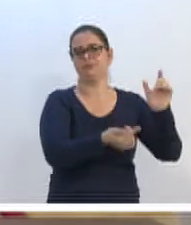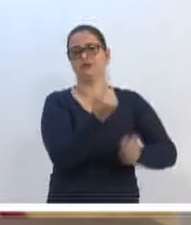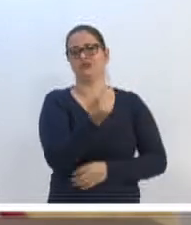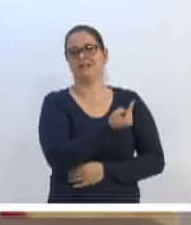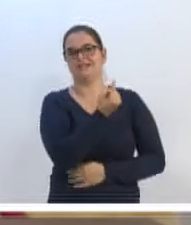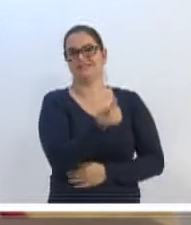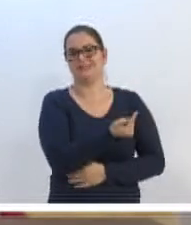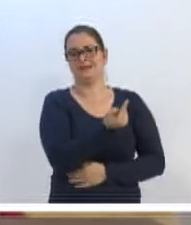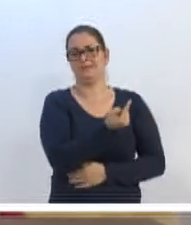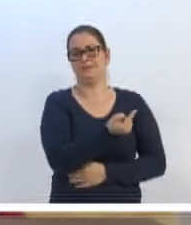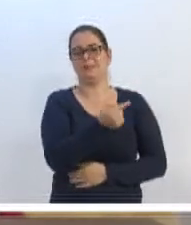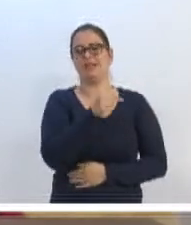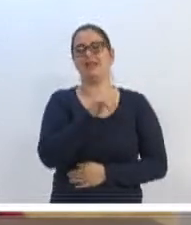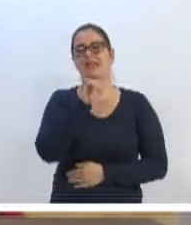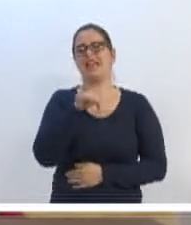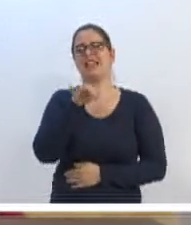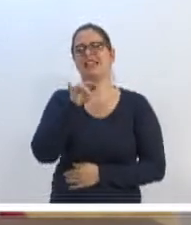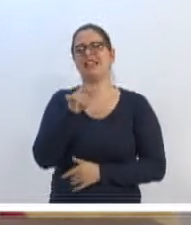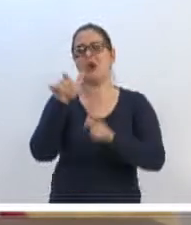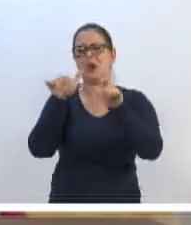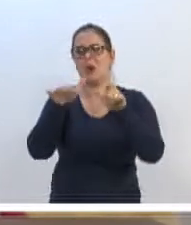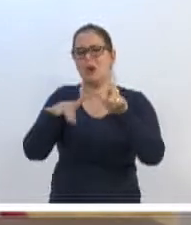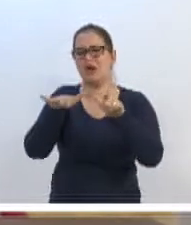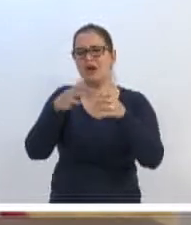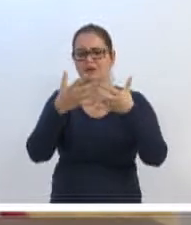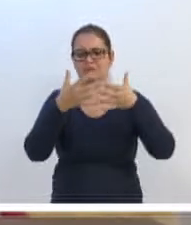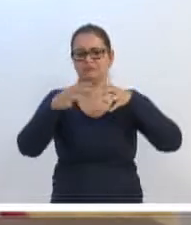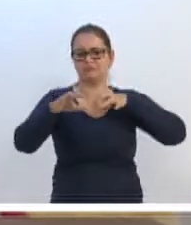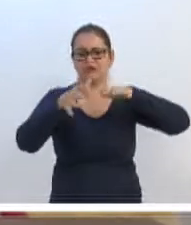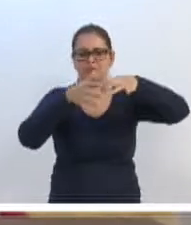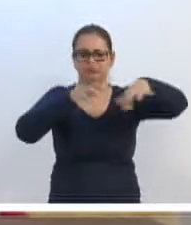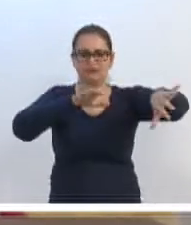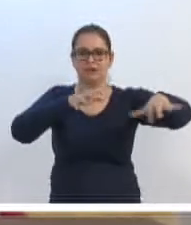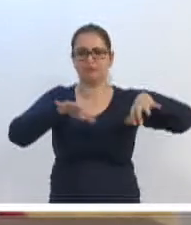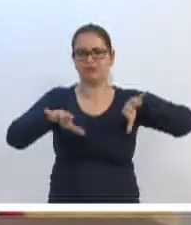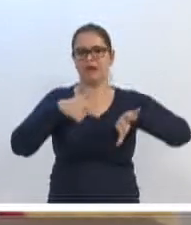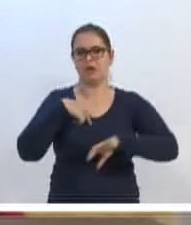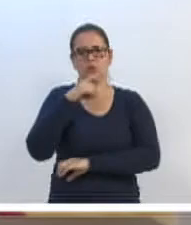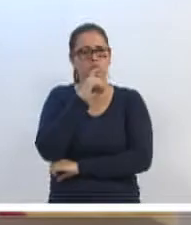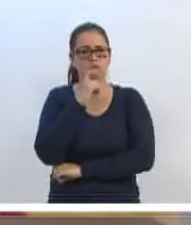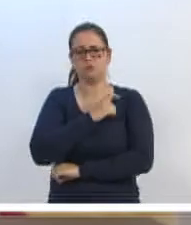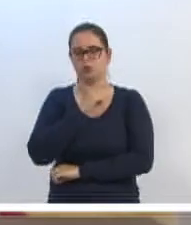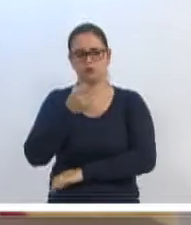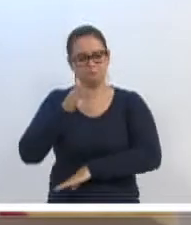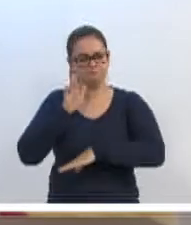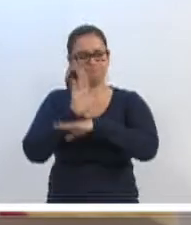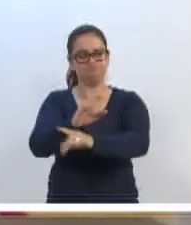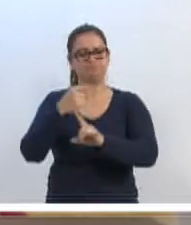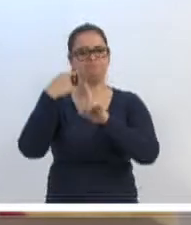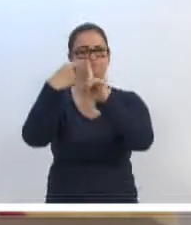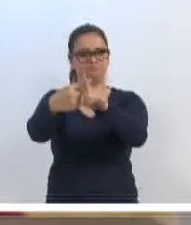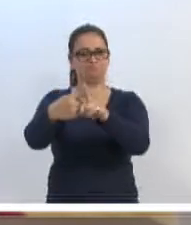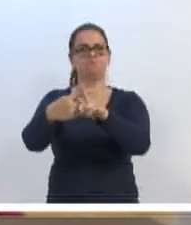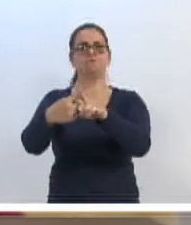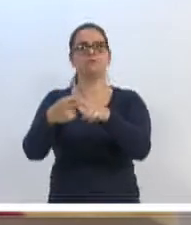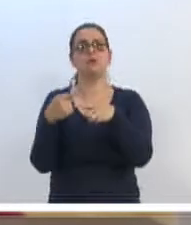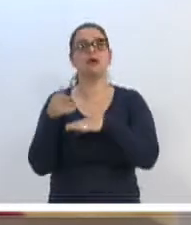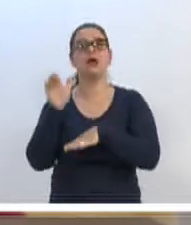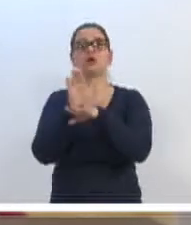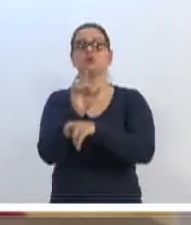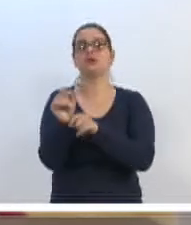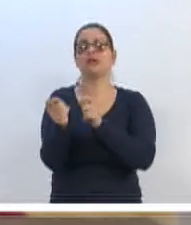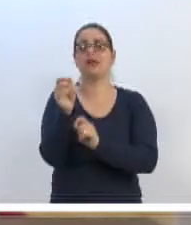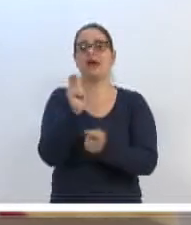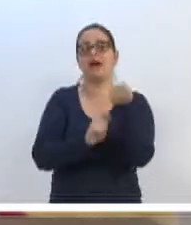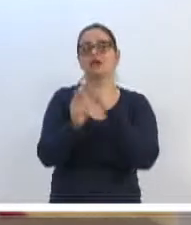As intendências e as descentralizações são feitas, e eu sou extremamente favorável a elas, para que ele ajude a